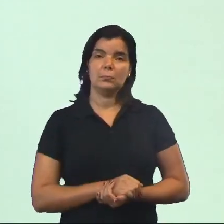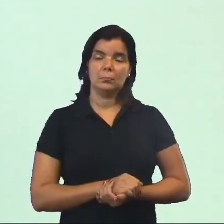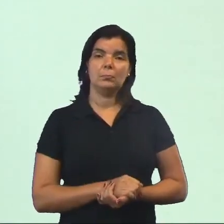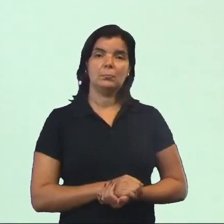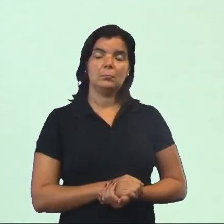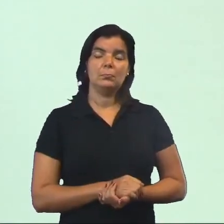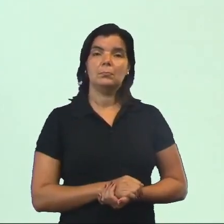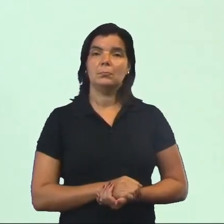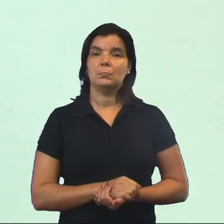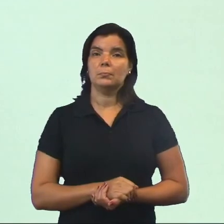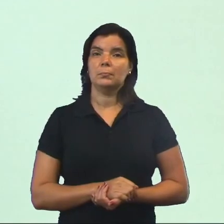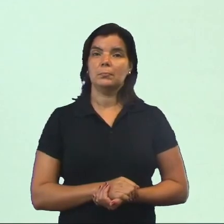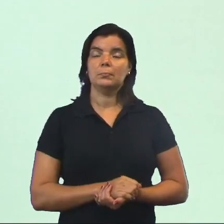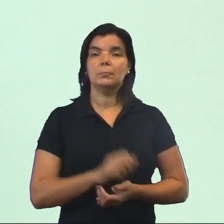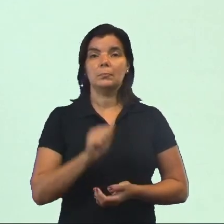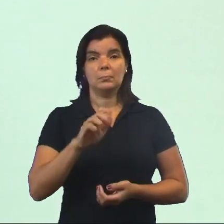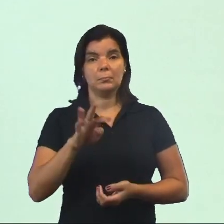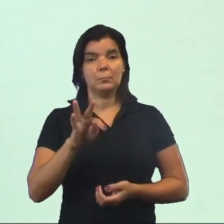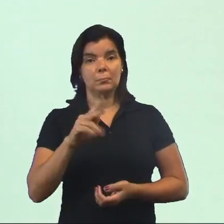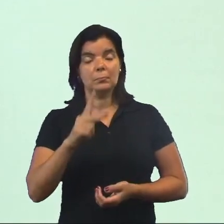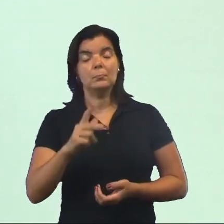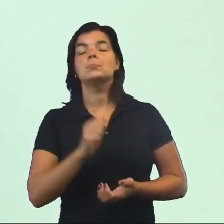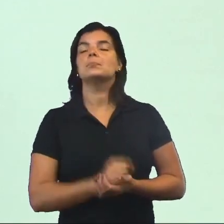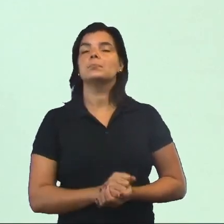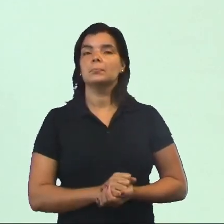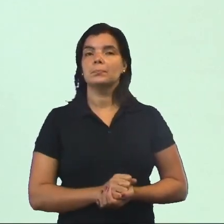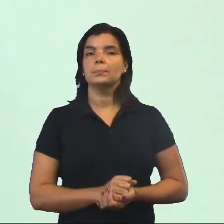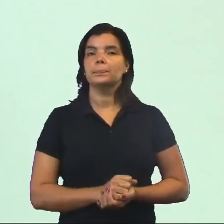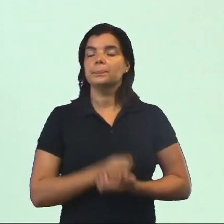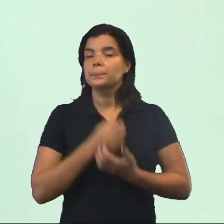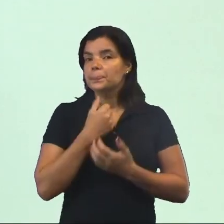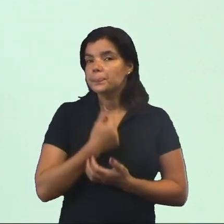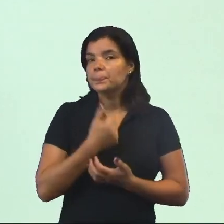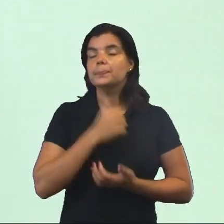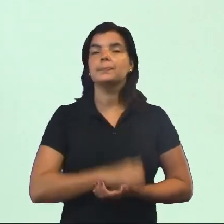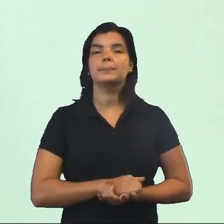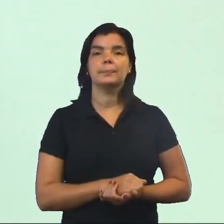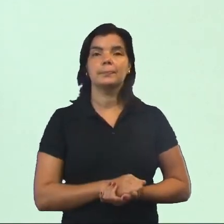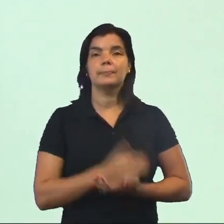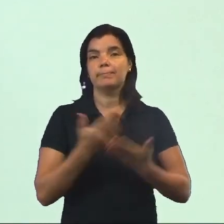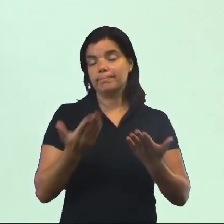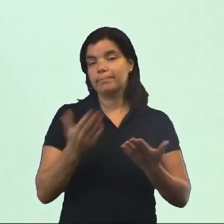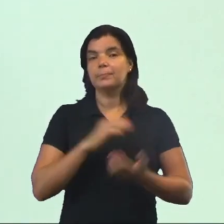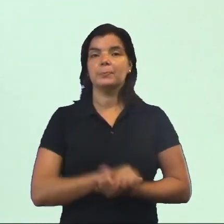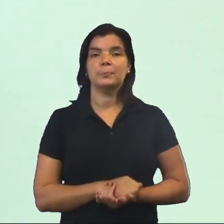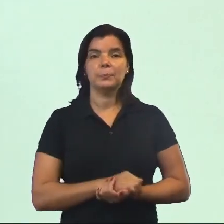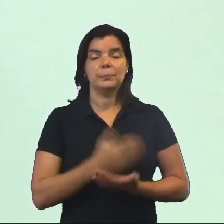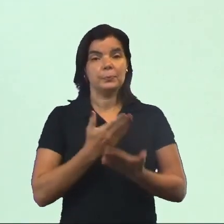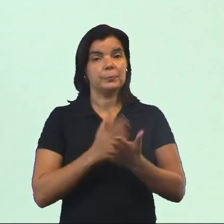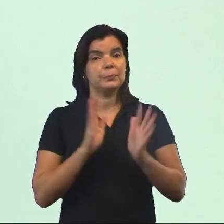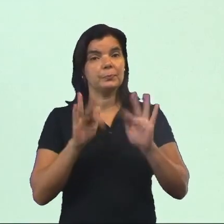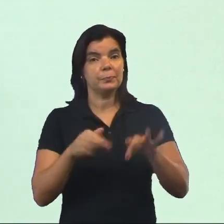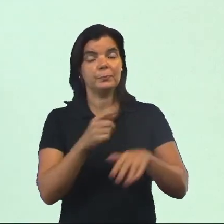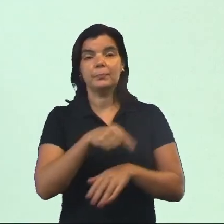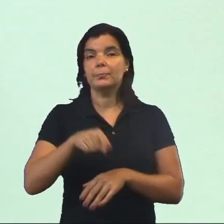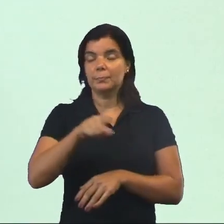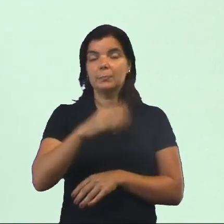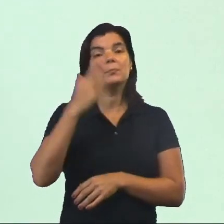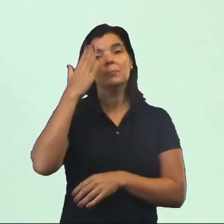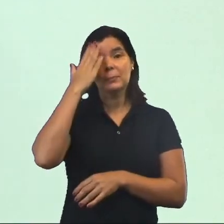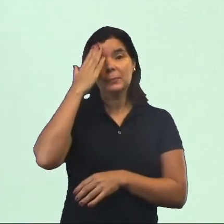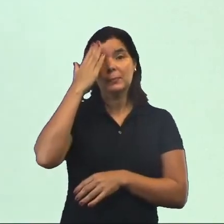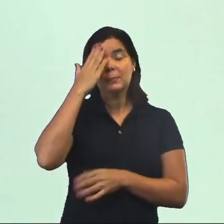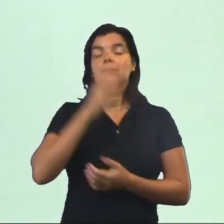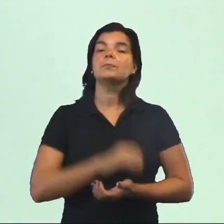produção massiva de ATP, que é energia pura, tá? Então, é isso. Ficamos por aqui. Espero que vocês tenham